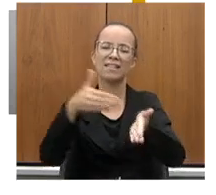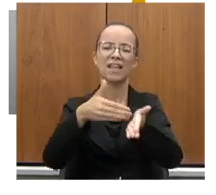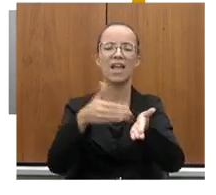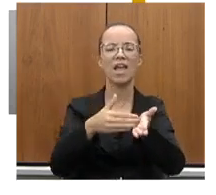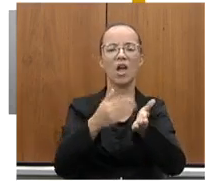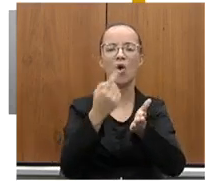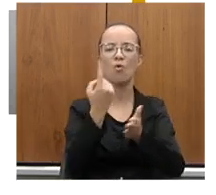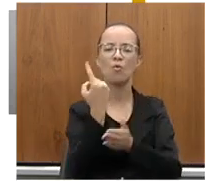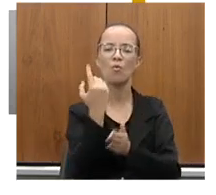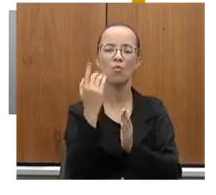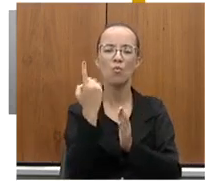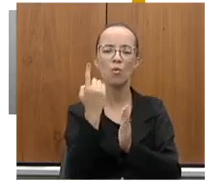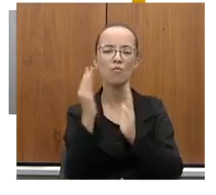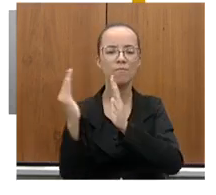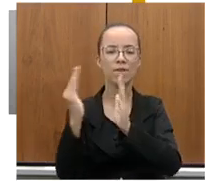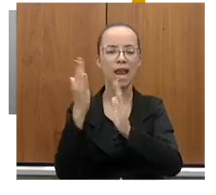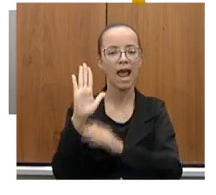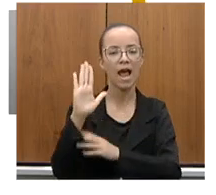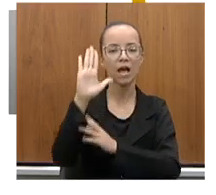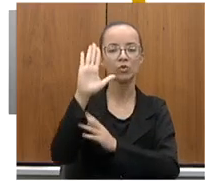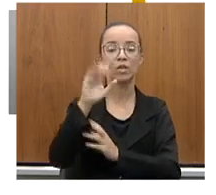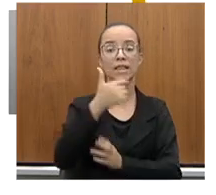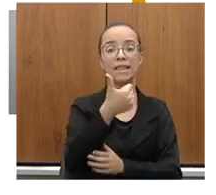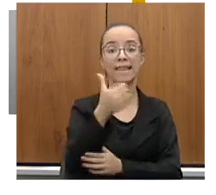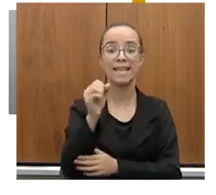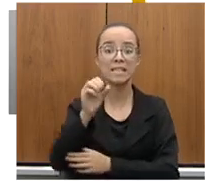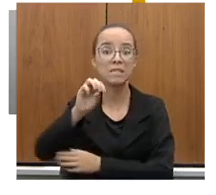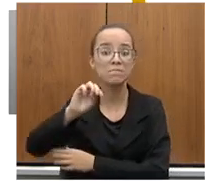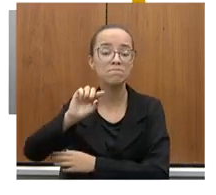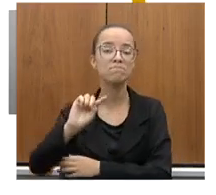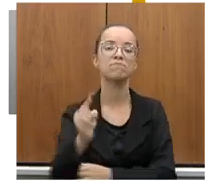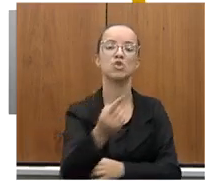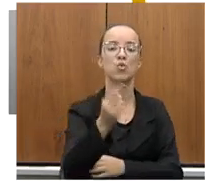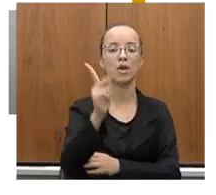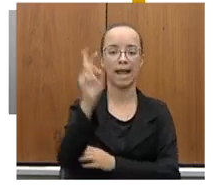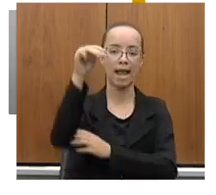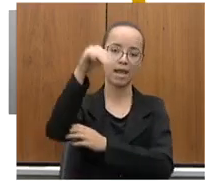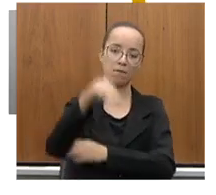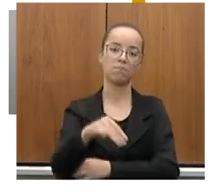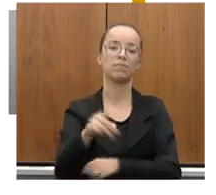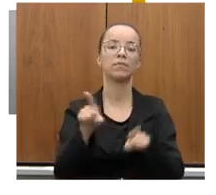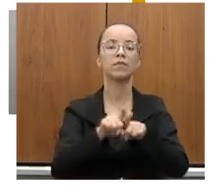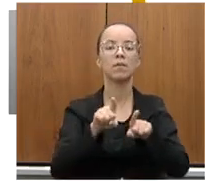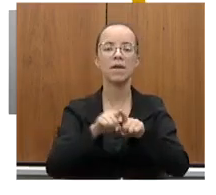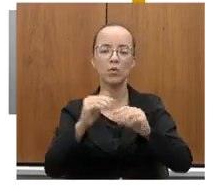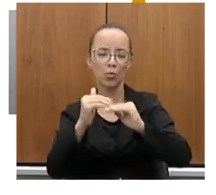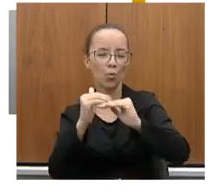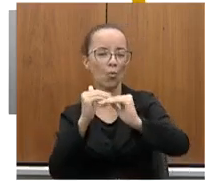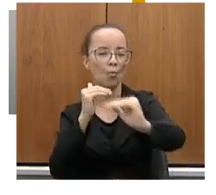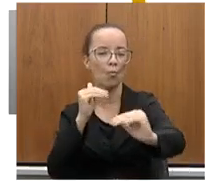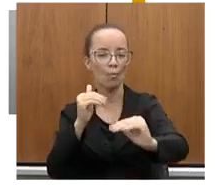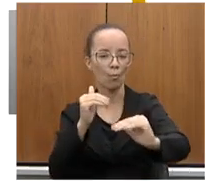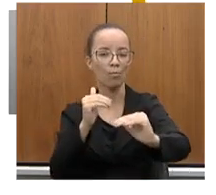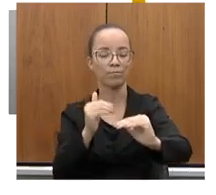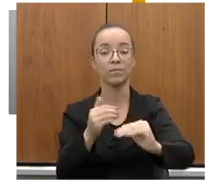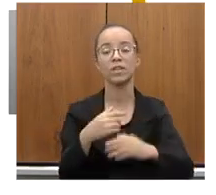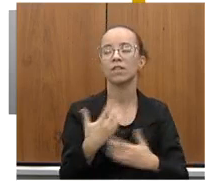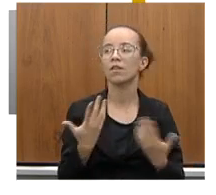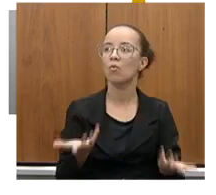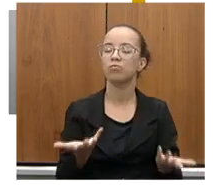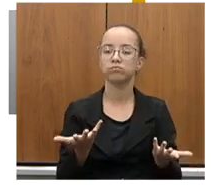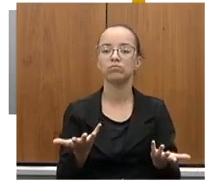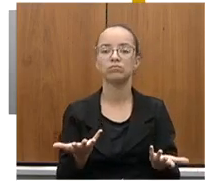mandato, 10 mil quilômetros de rodovias e ou pavimentar. Então, seria um grande